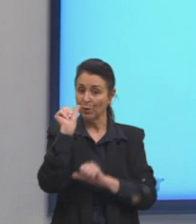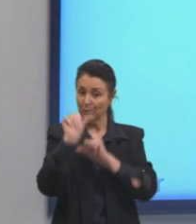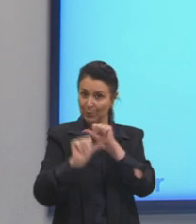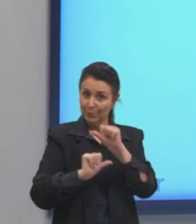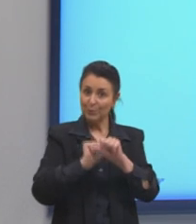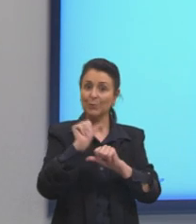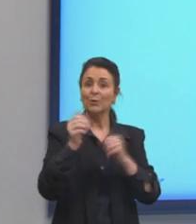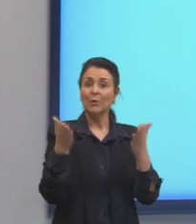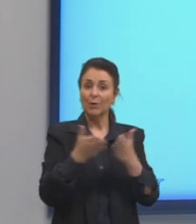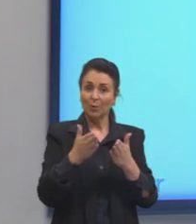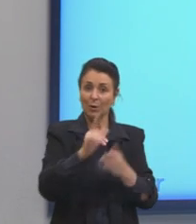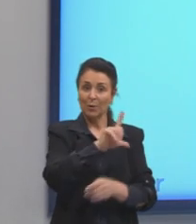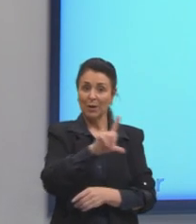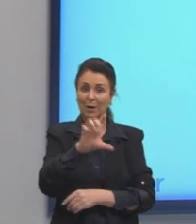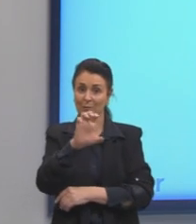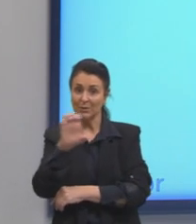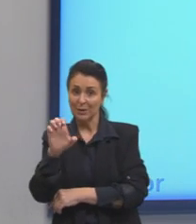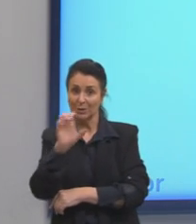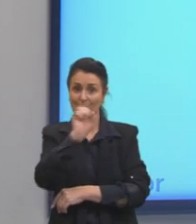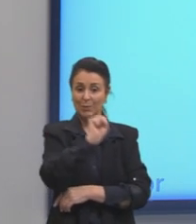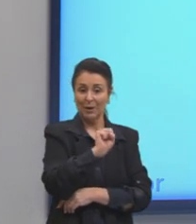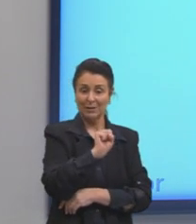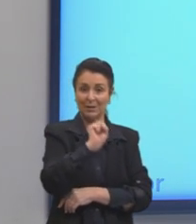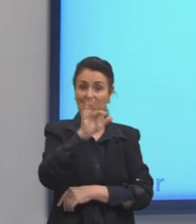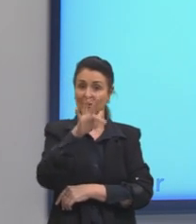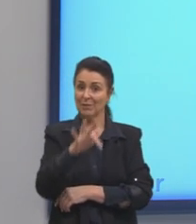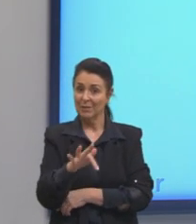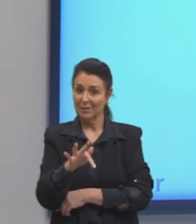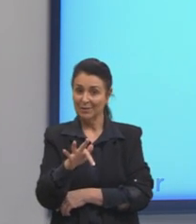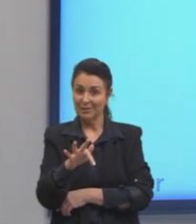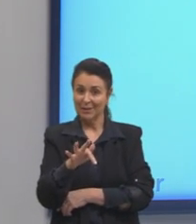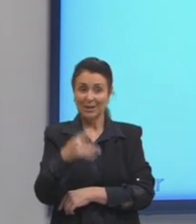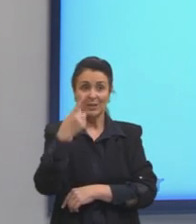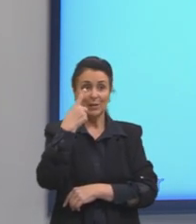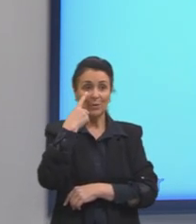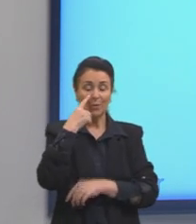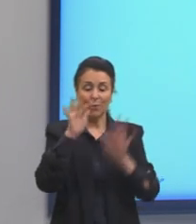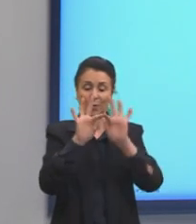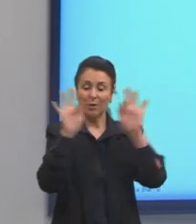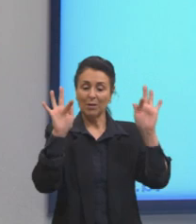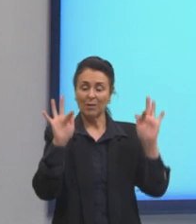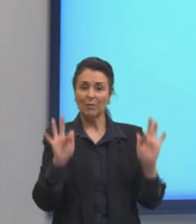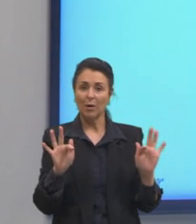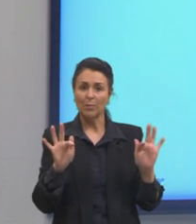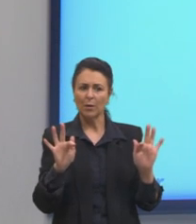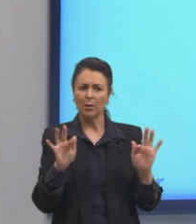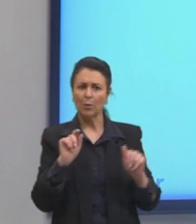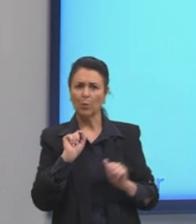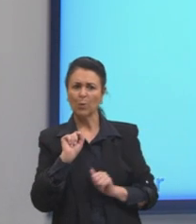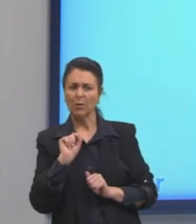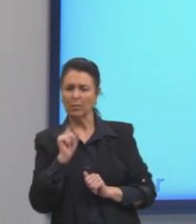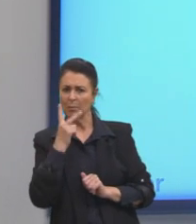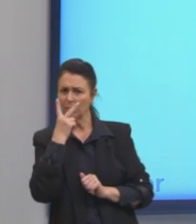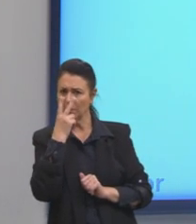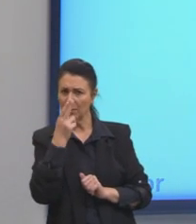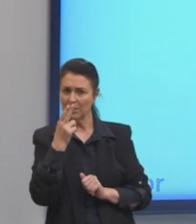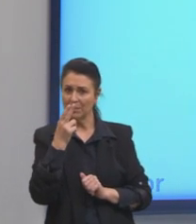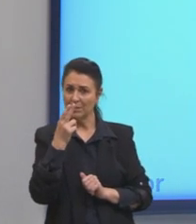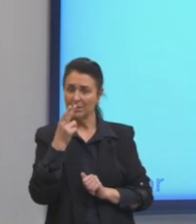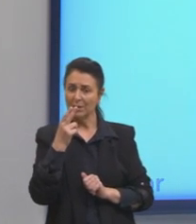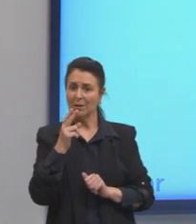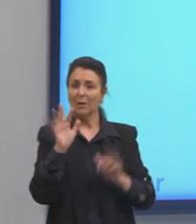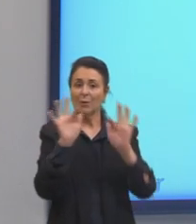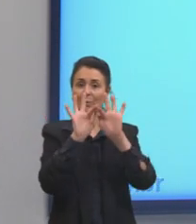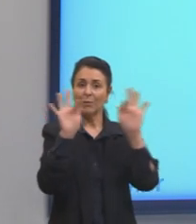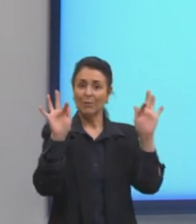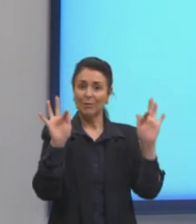esquerdo para ficar mais fácil. E se a gente olhar essa fórmula aqui, com quem que ela se parece? Com a fórmula que a